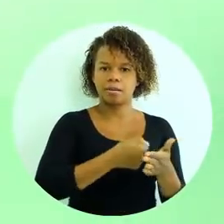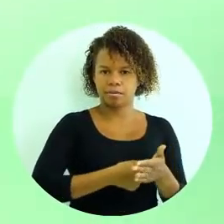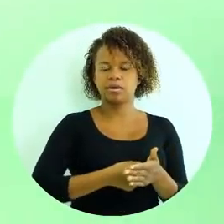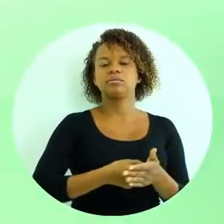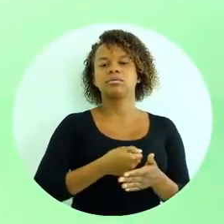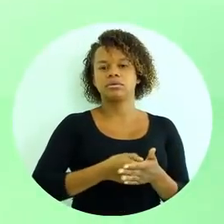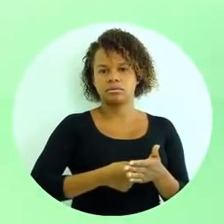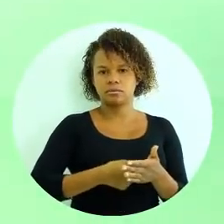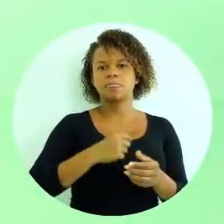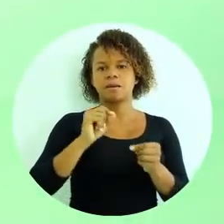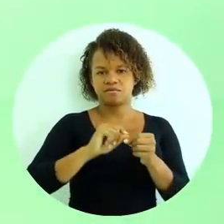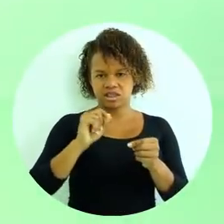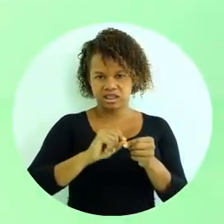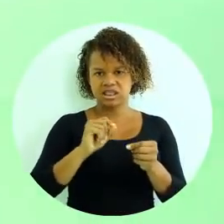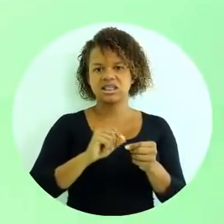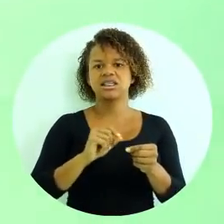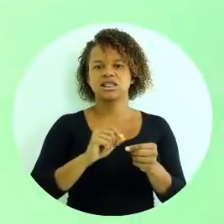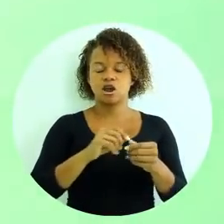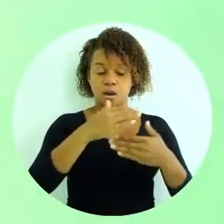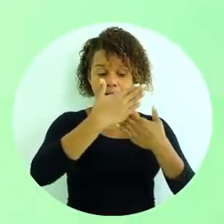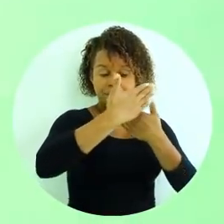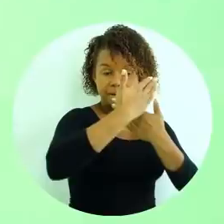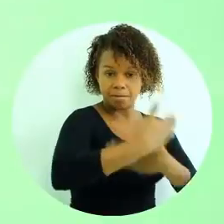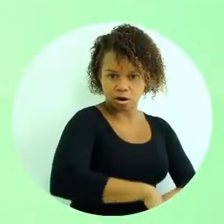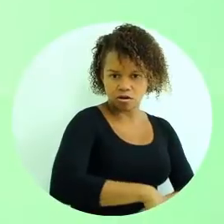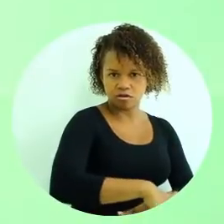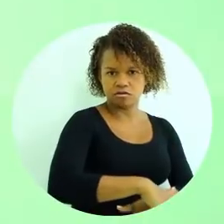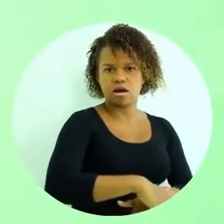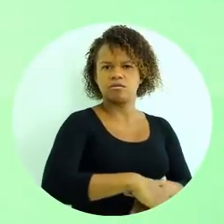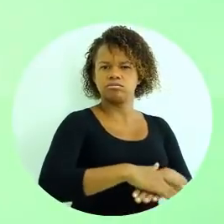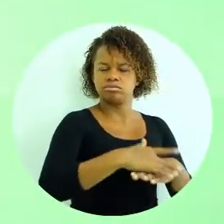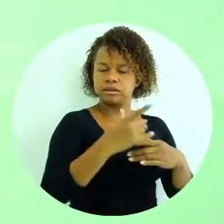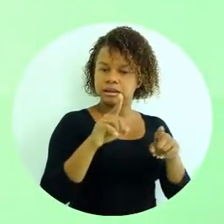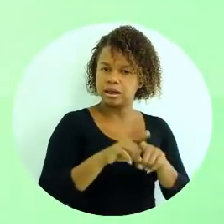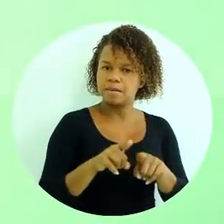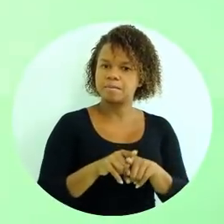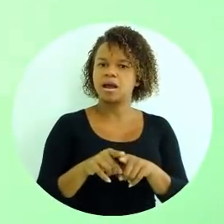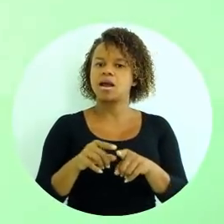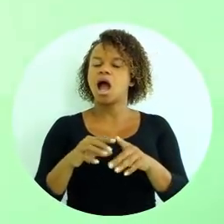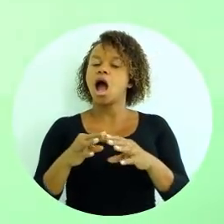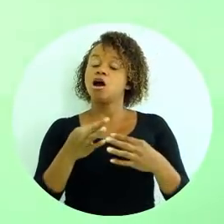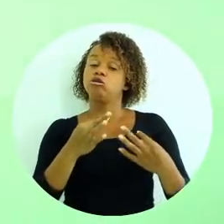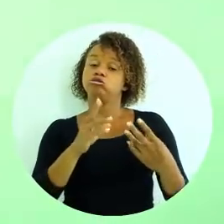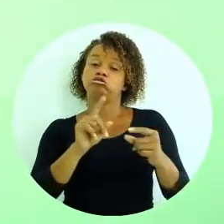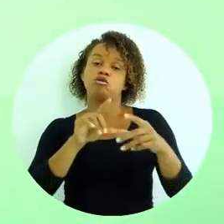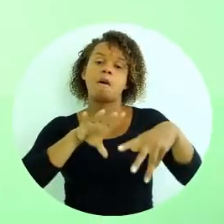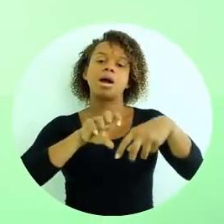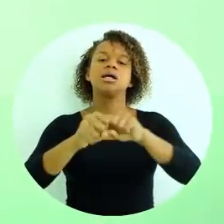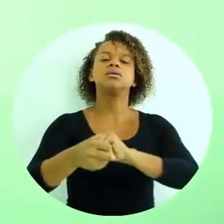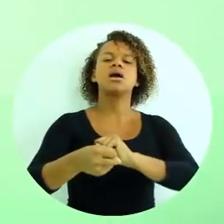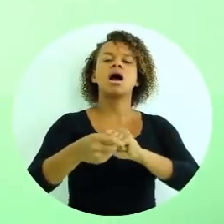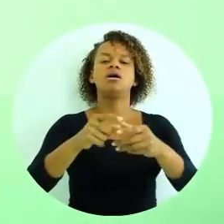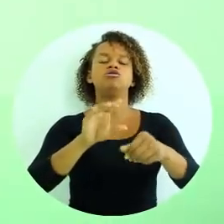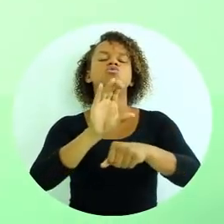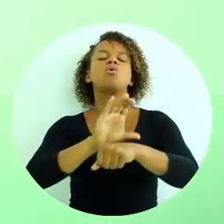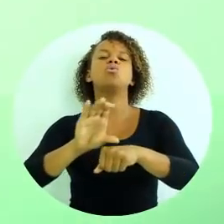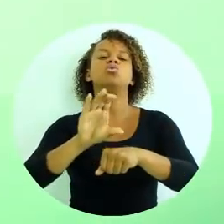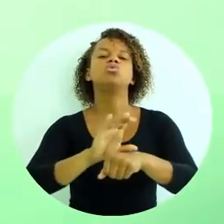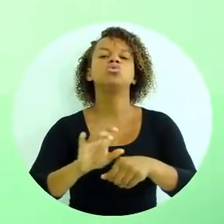seja, obrigatoriamente deve-se fazer uma prova, bem como a